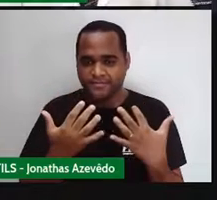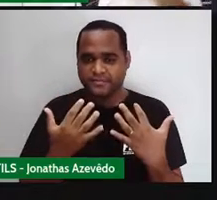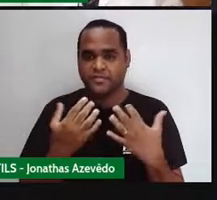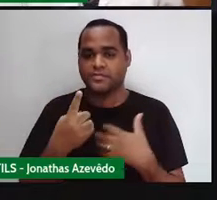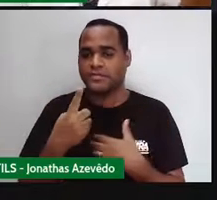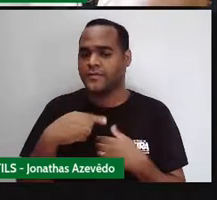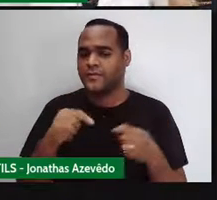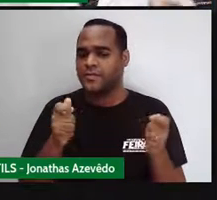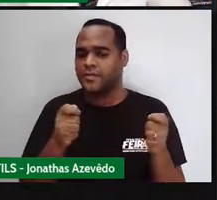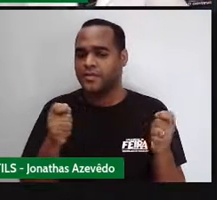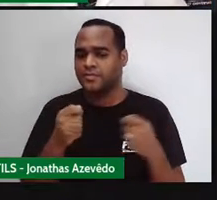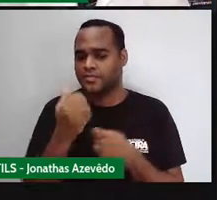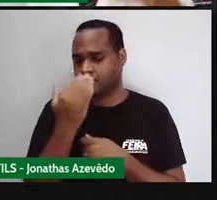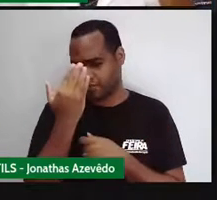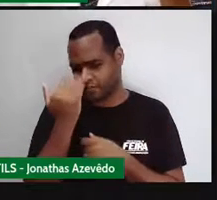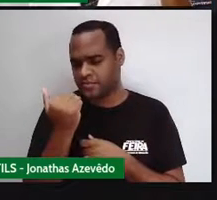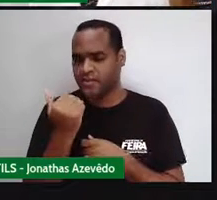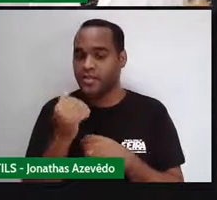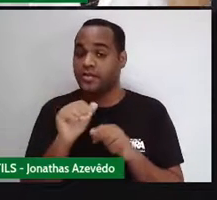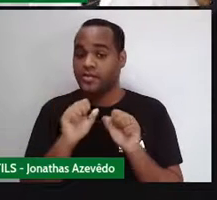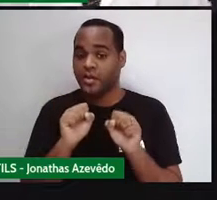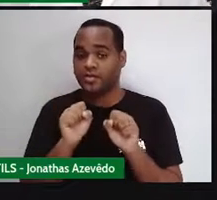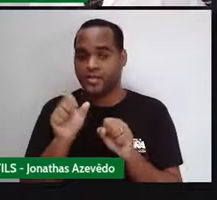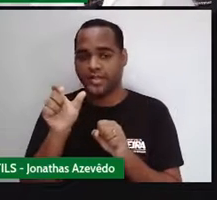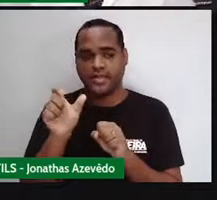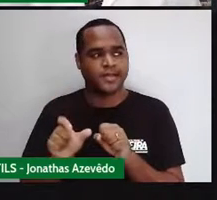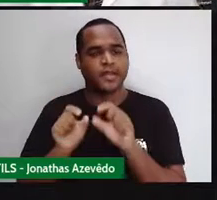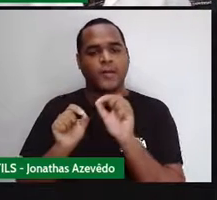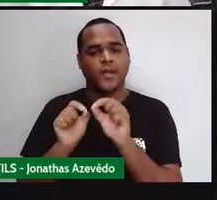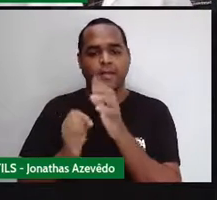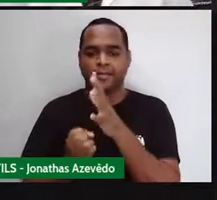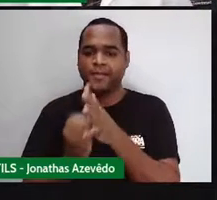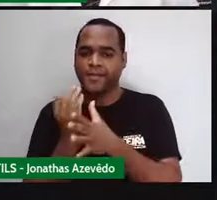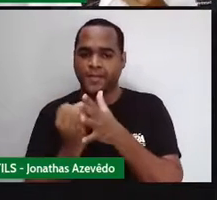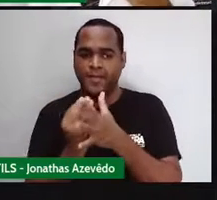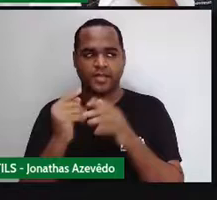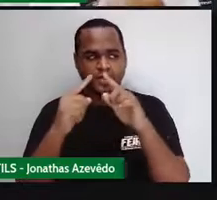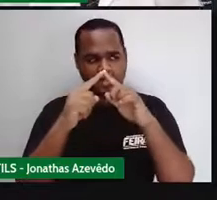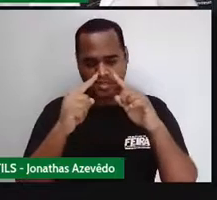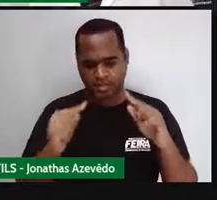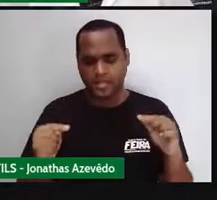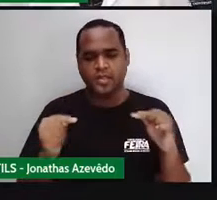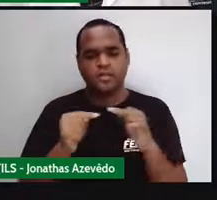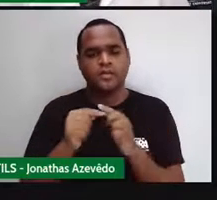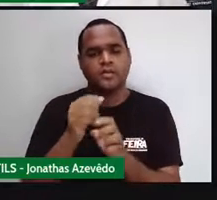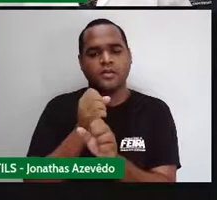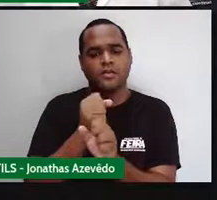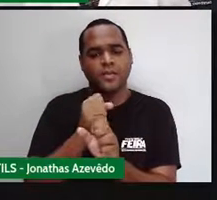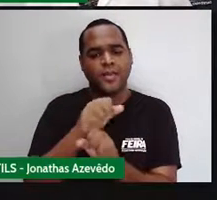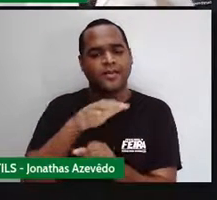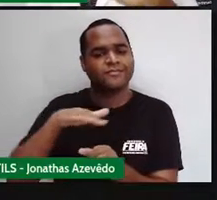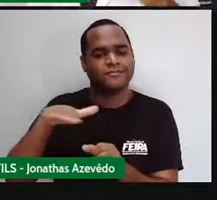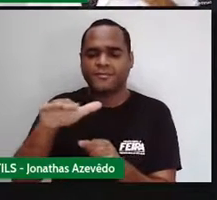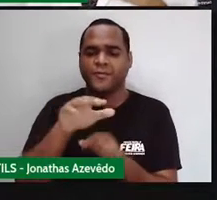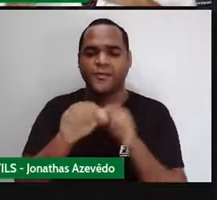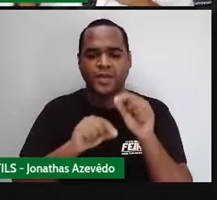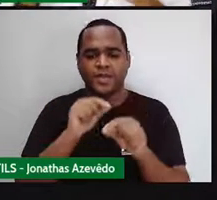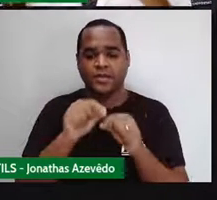já sabe da onde é que vem a área do losango. Agora, como a gente calcula, né?